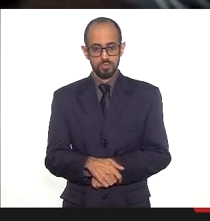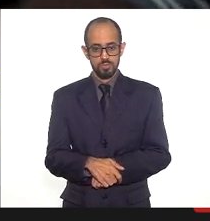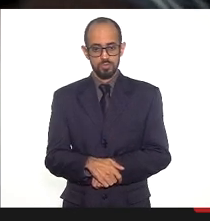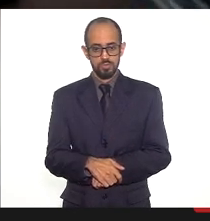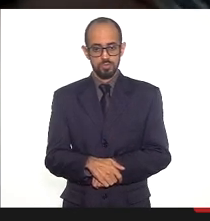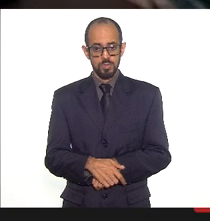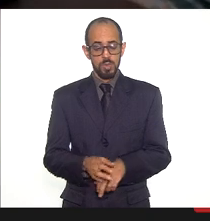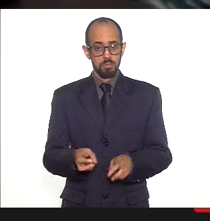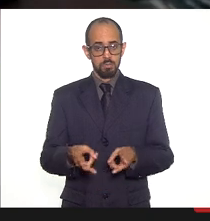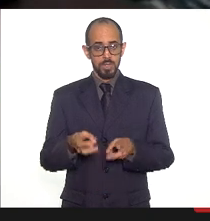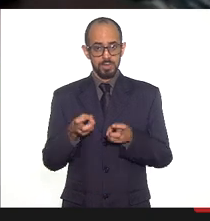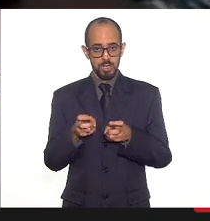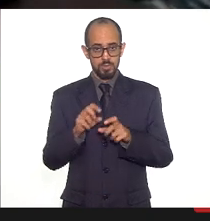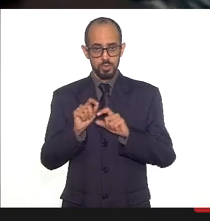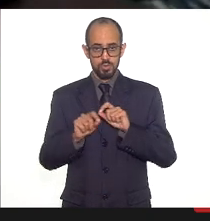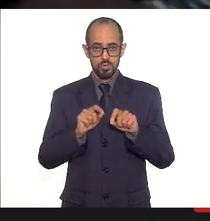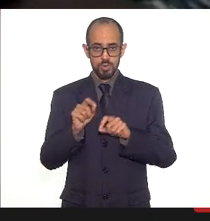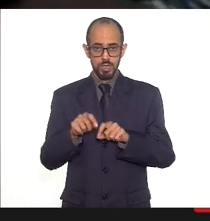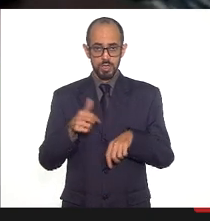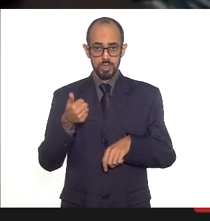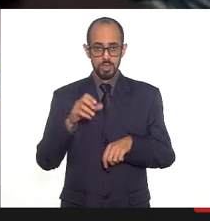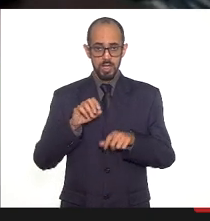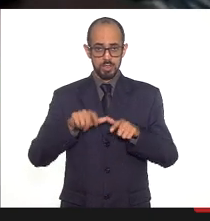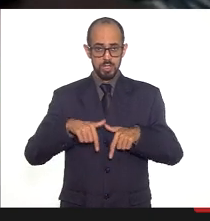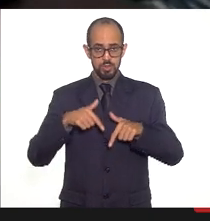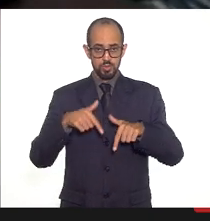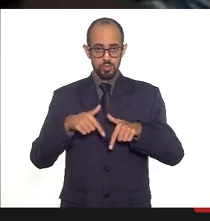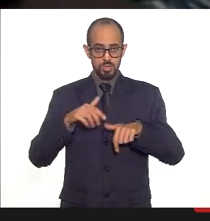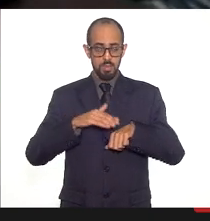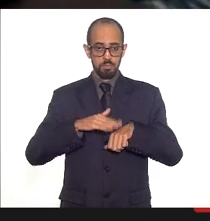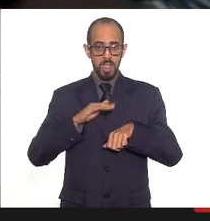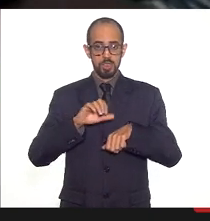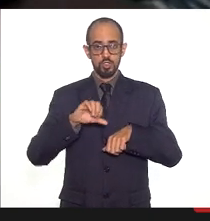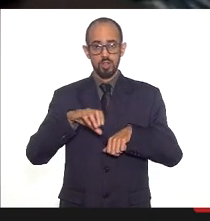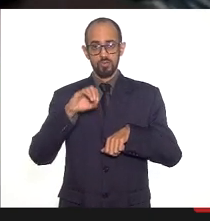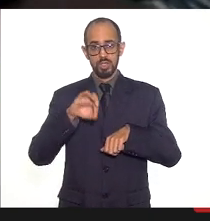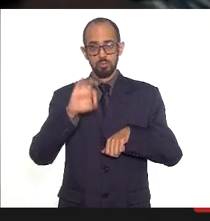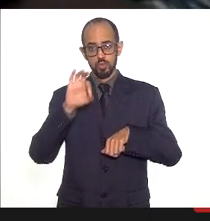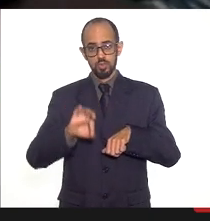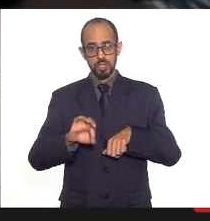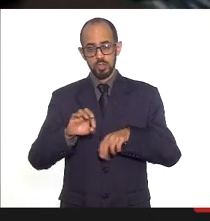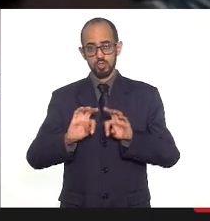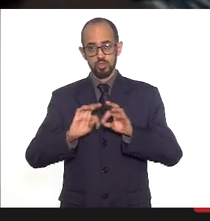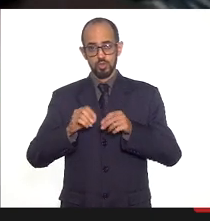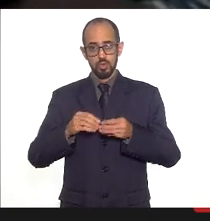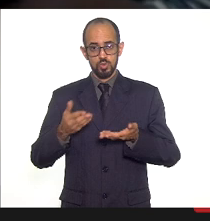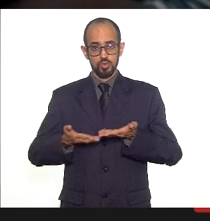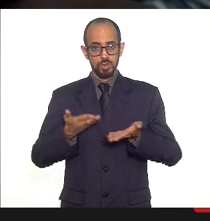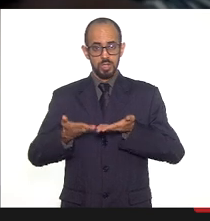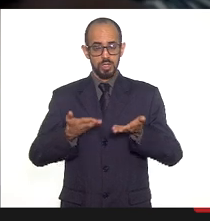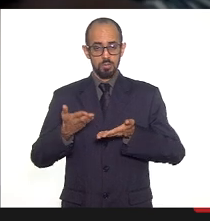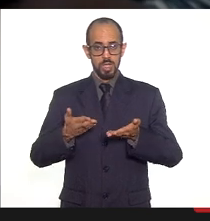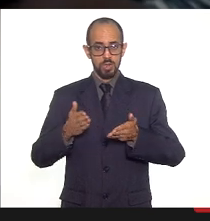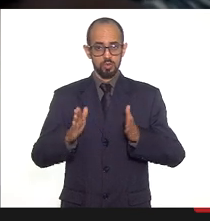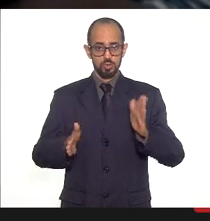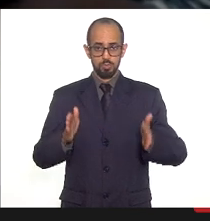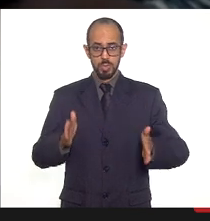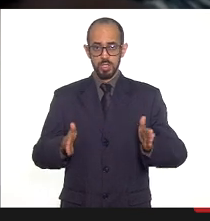observa-se que 10 ações correspondem a mais do que 90% dos pagamentos realizados no período de análise